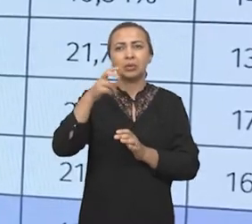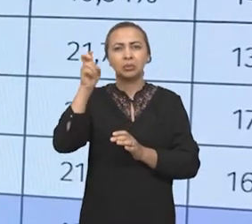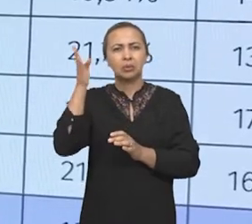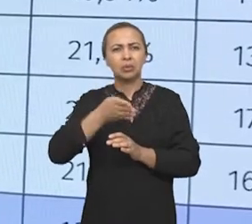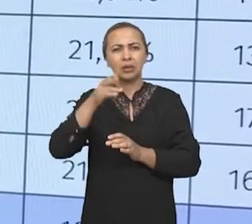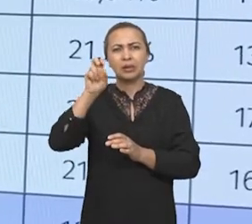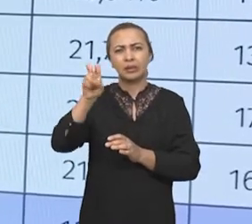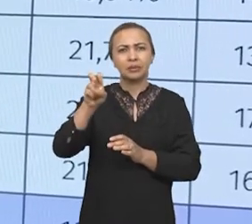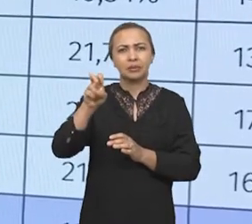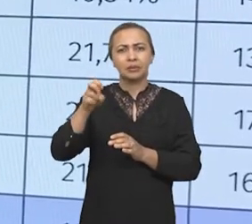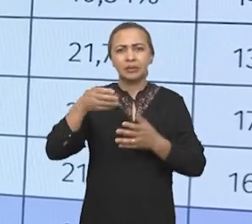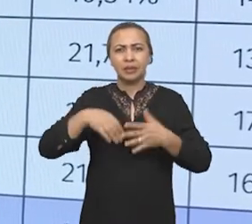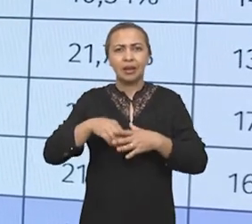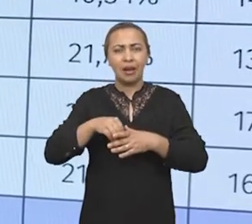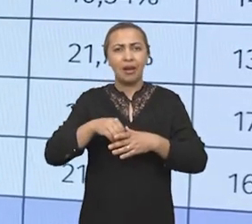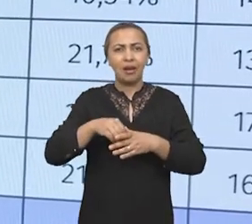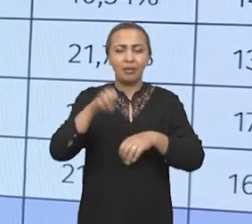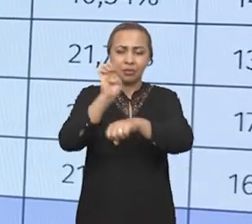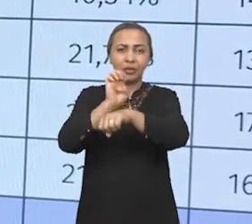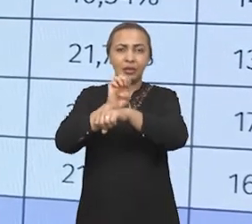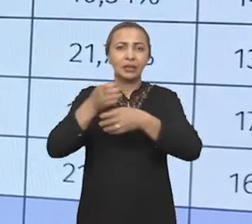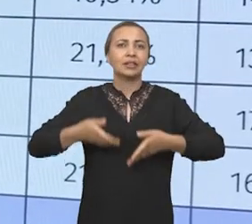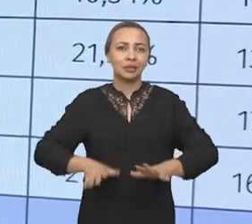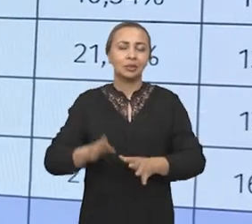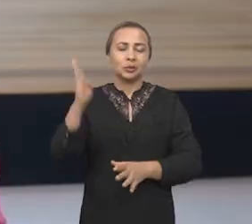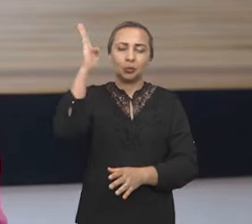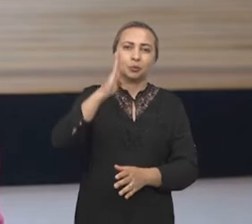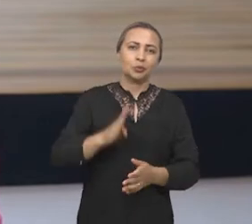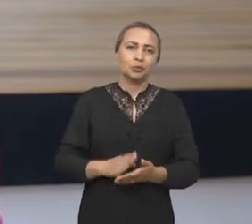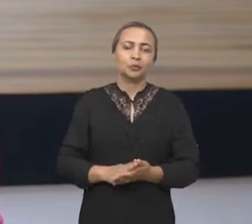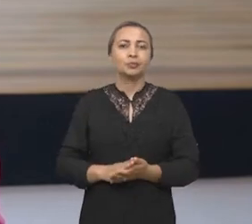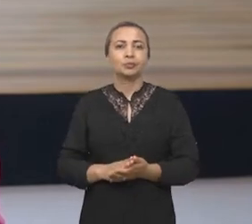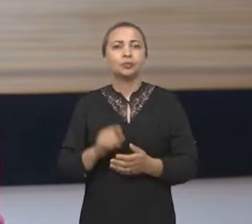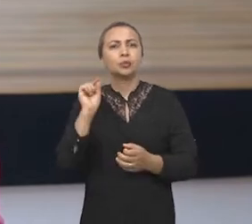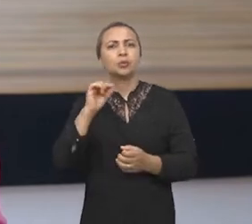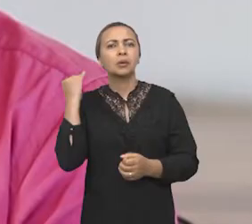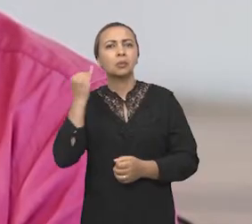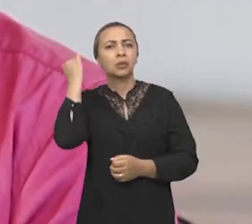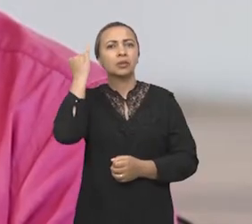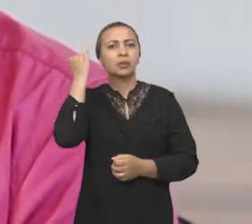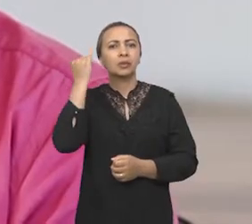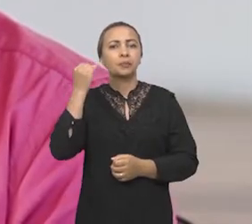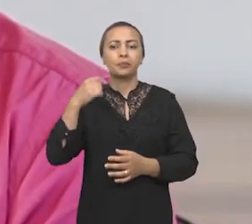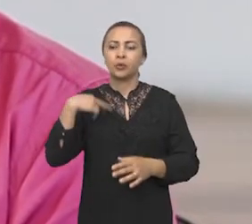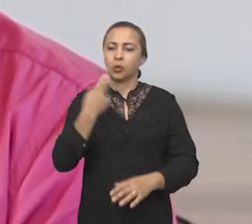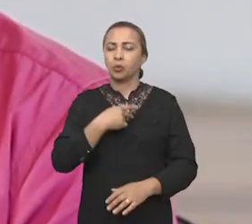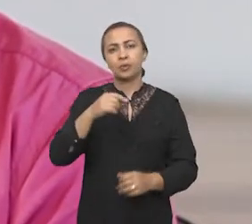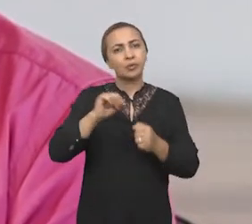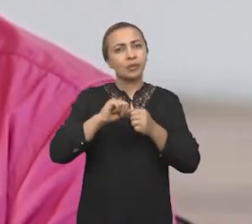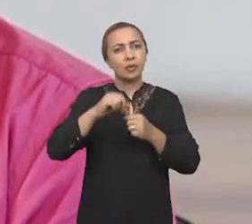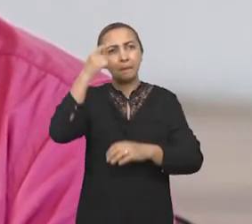escravos em Sergipe nasceram aqui no território brasileiro. Qual que é a implicação disso? Nos coloca uma questão